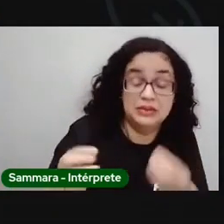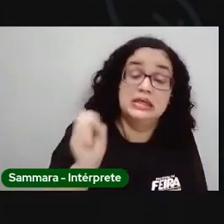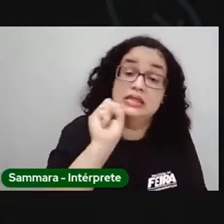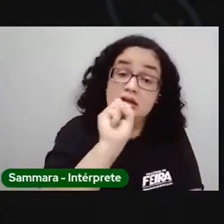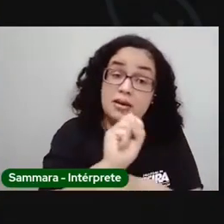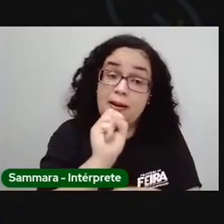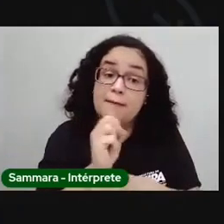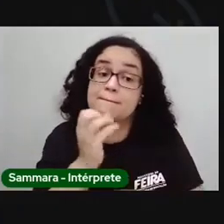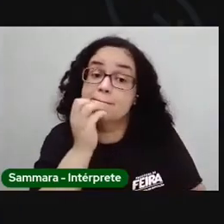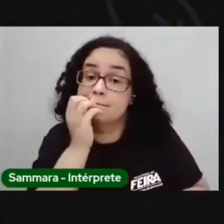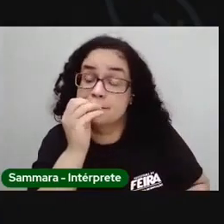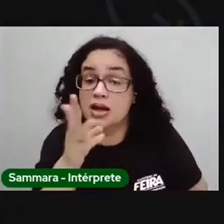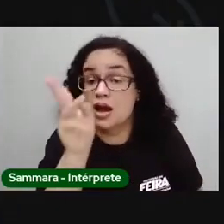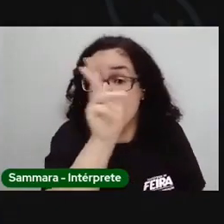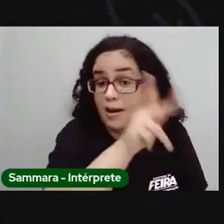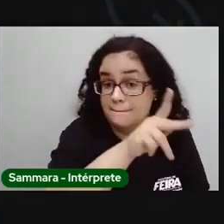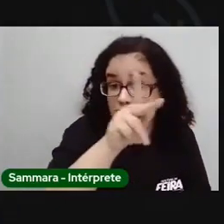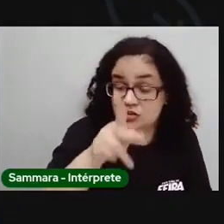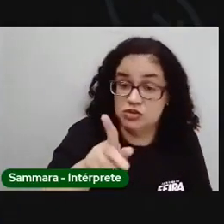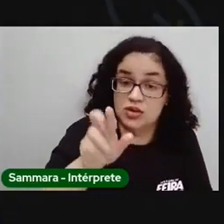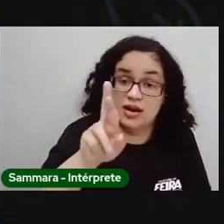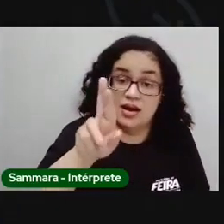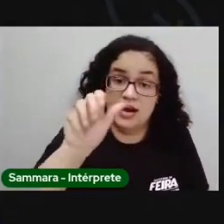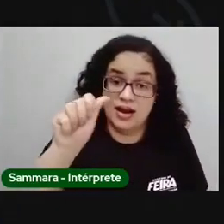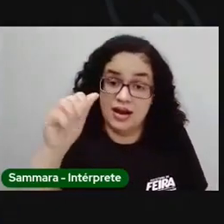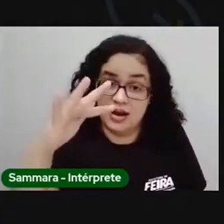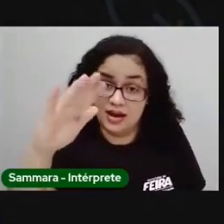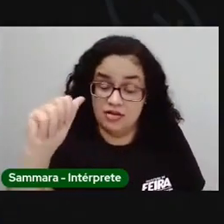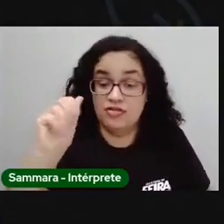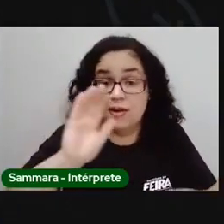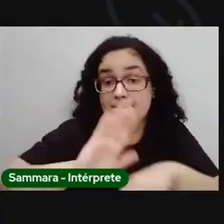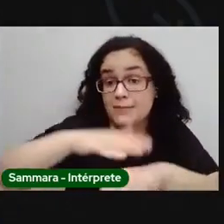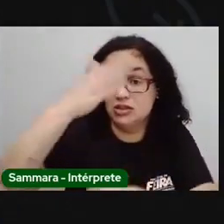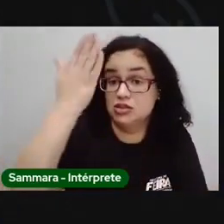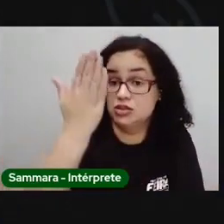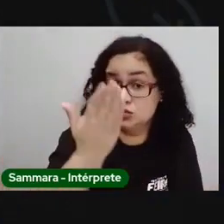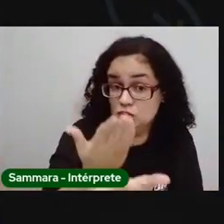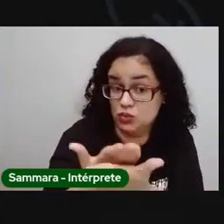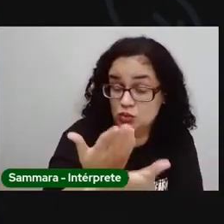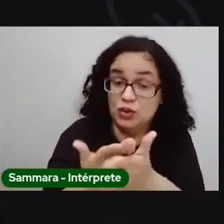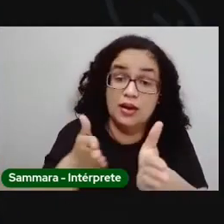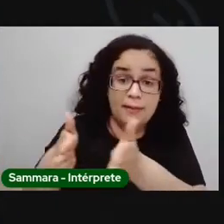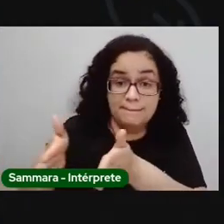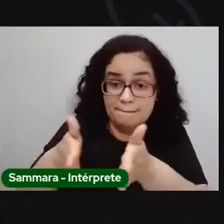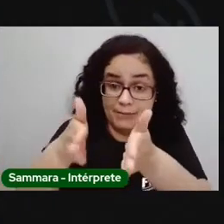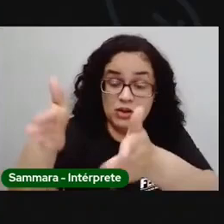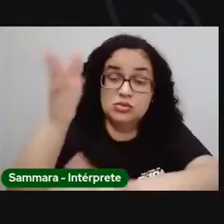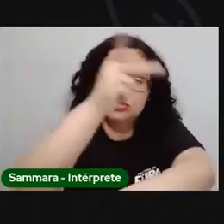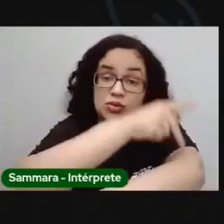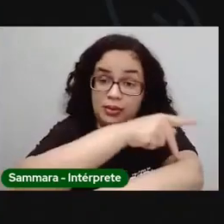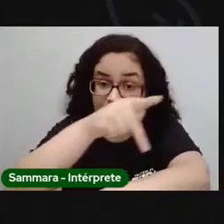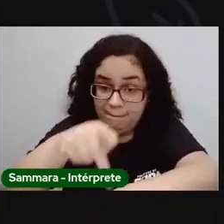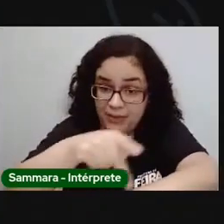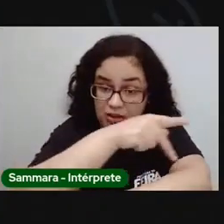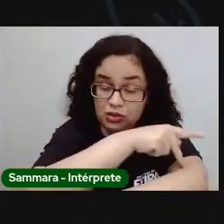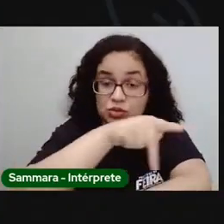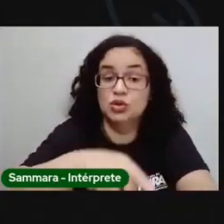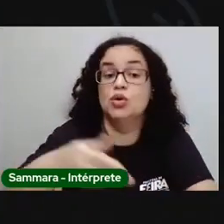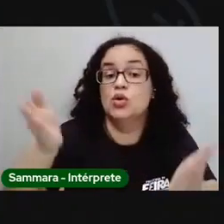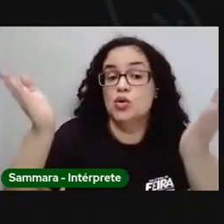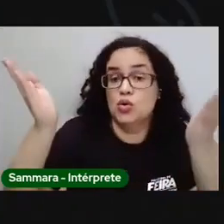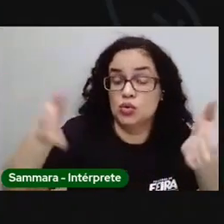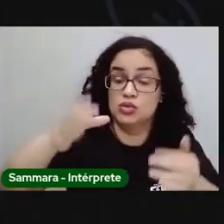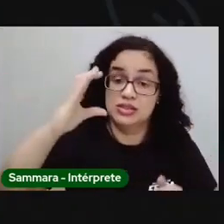bem. Eu sou Pro Rafa e a gente vai pra mais uma aula do nosso percurso pedagógico. Hoje com